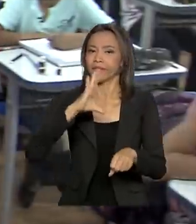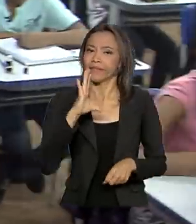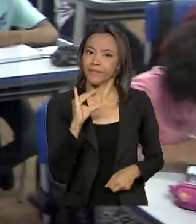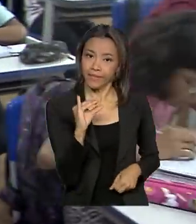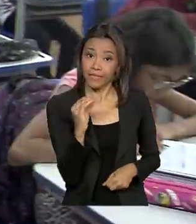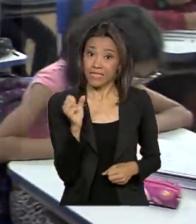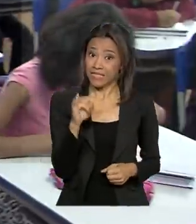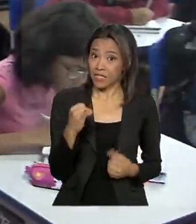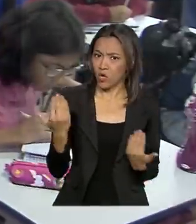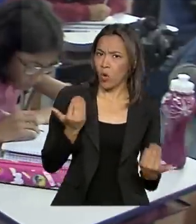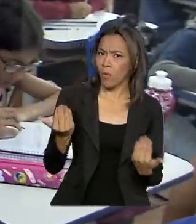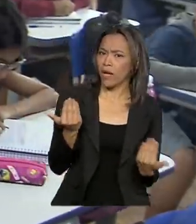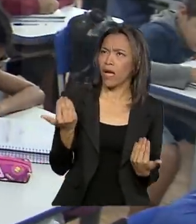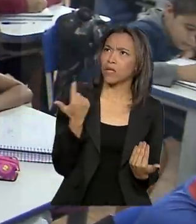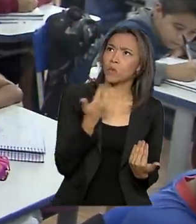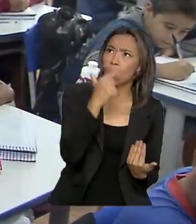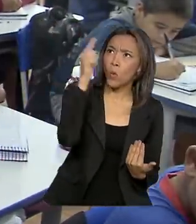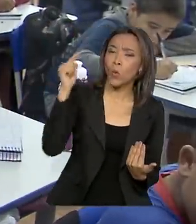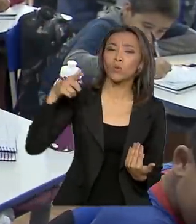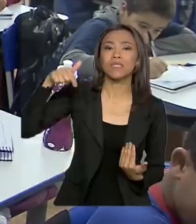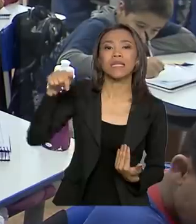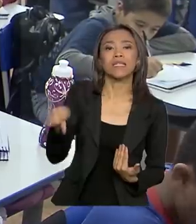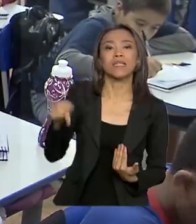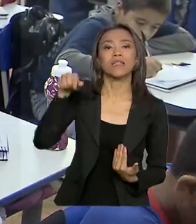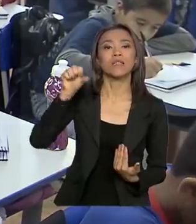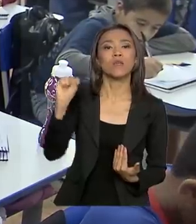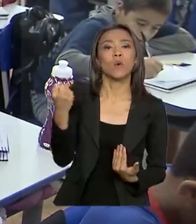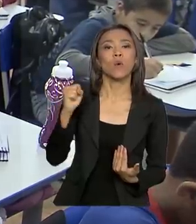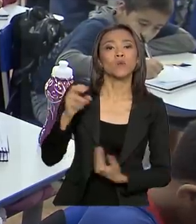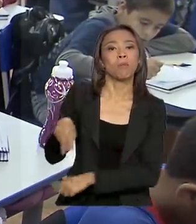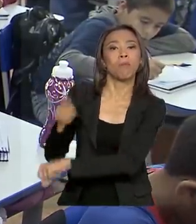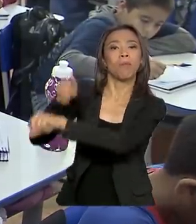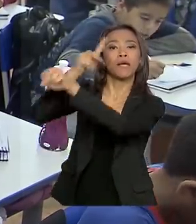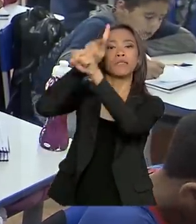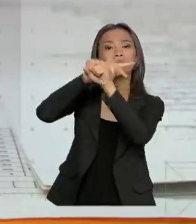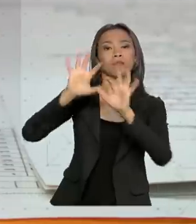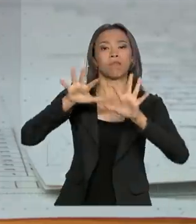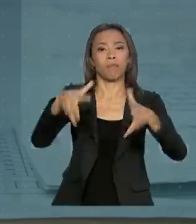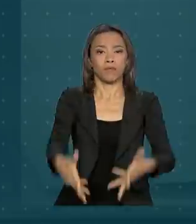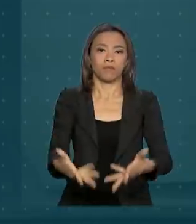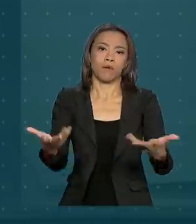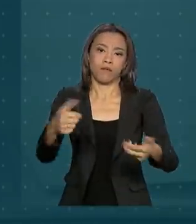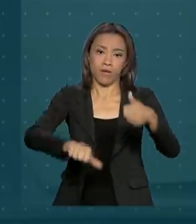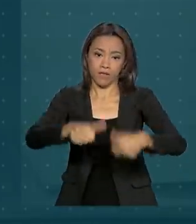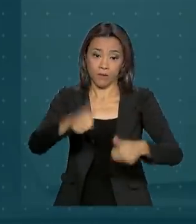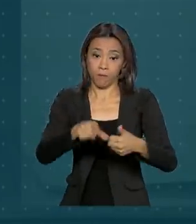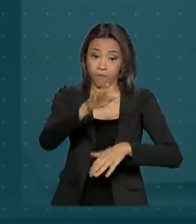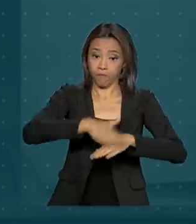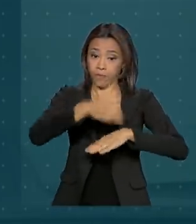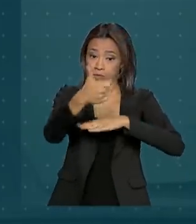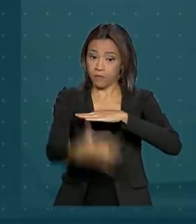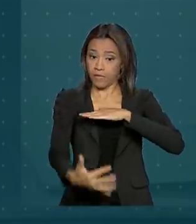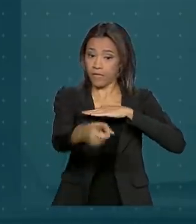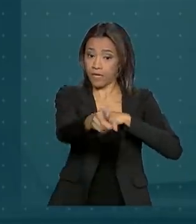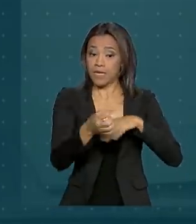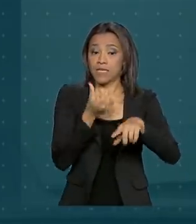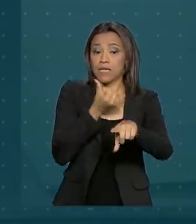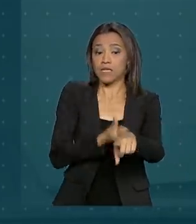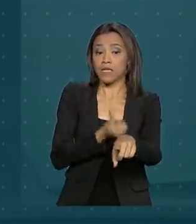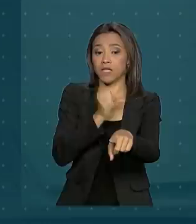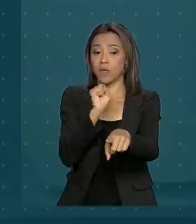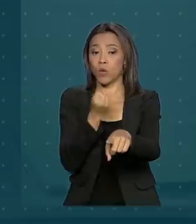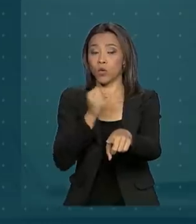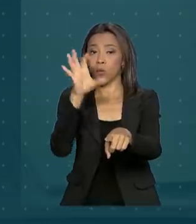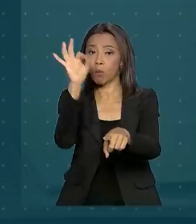se comparado com outros 78 países que participaram da avaliação. Segundo o PISA, 68% dos